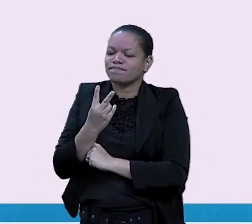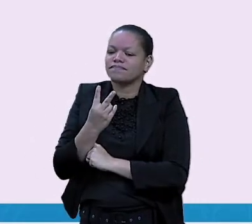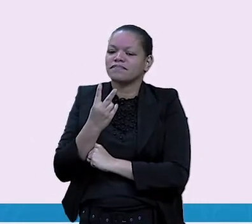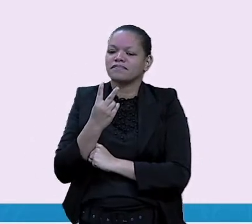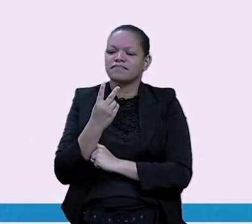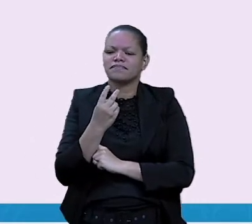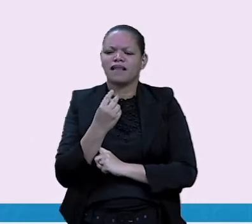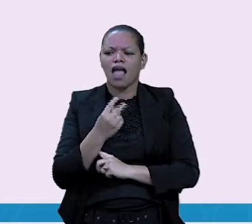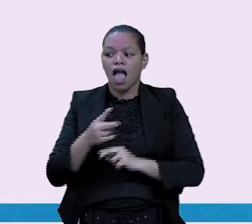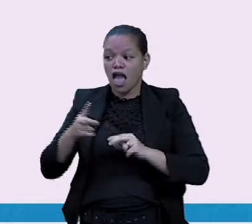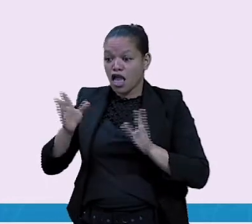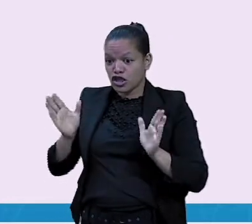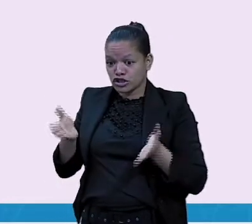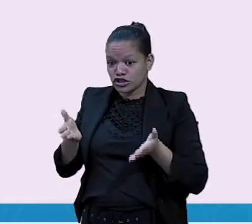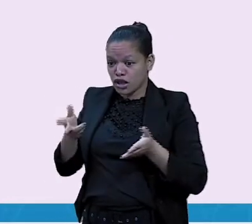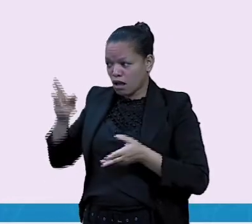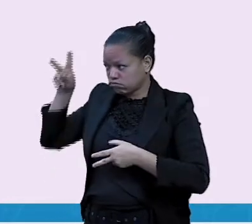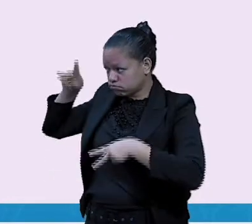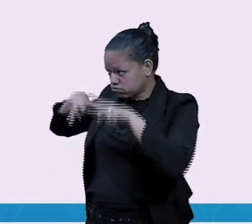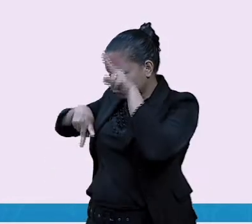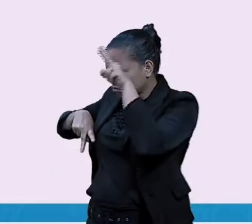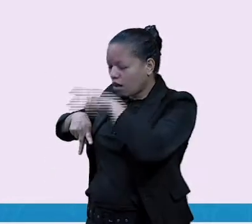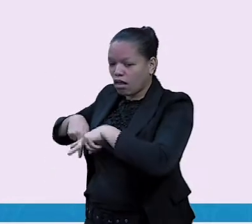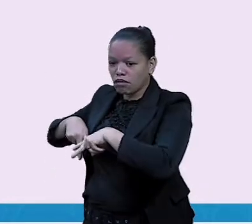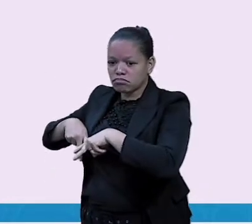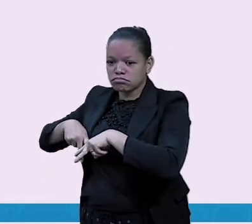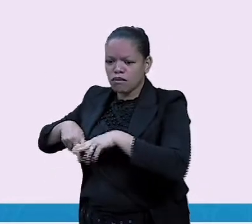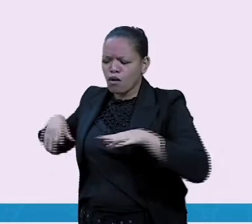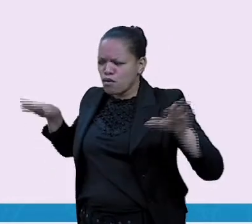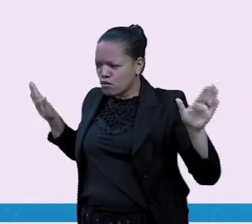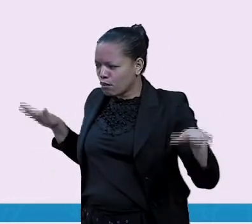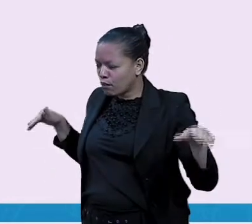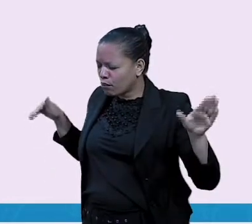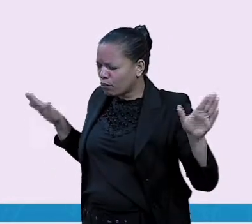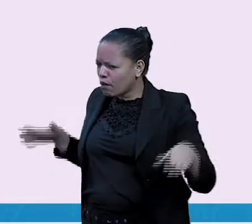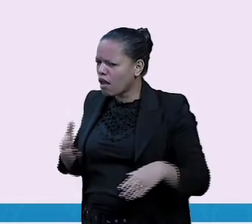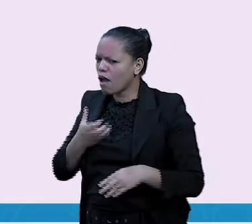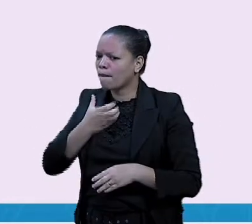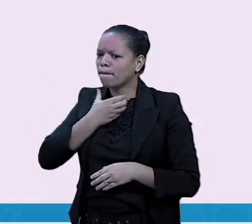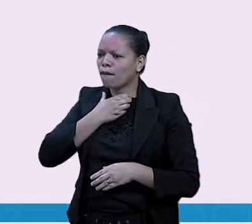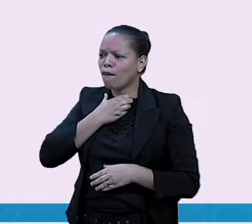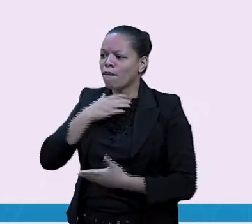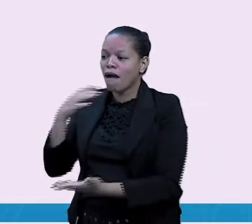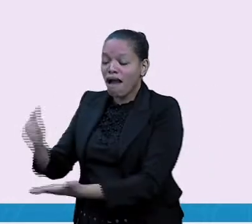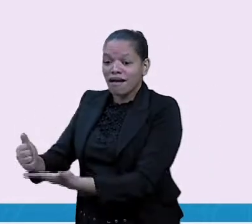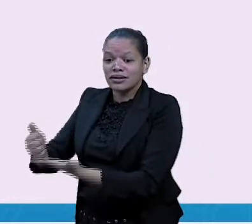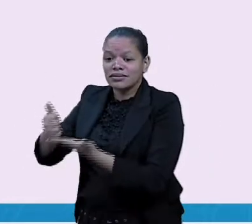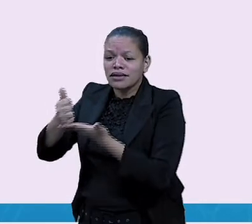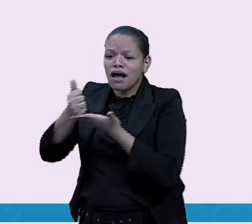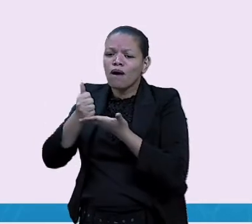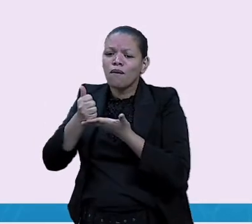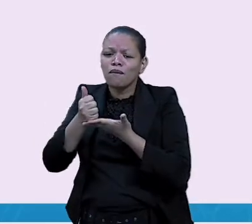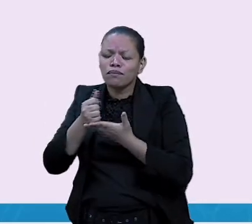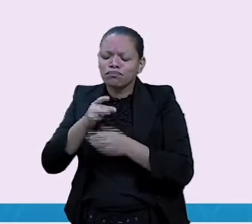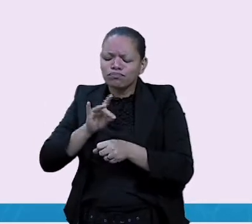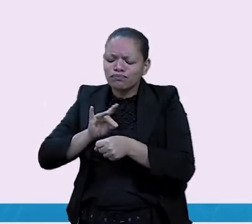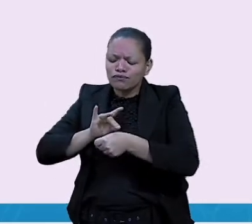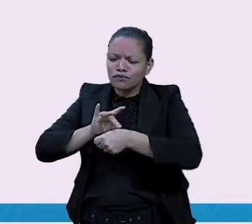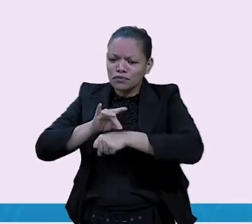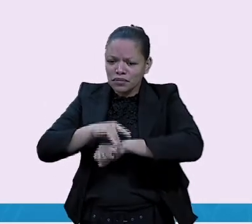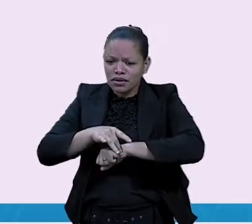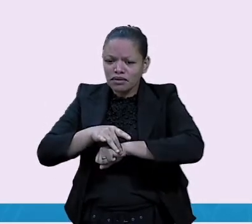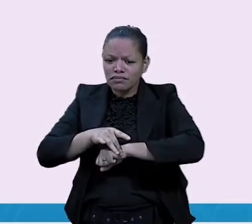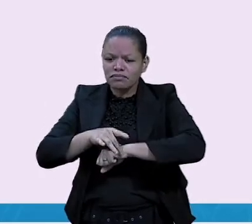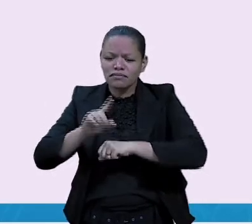Que a pomba salvou a formiga de se afogar lá no rio e logo em seguida a formiga